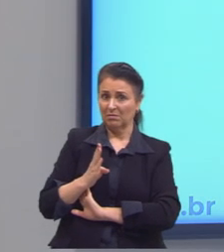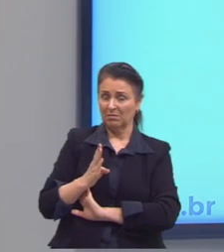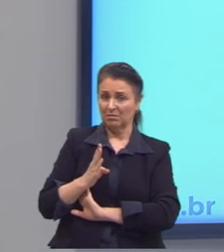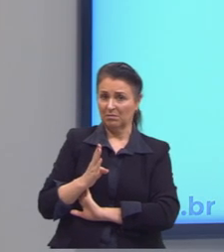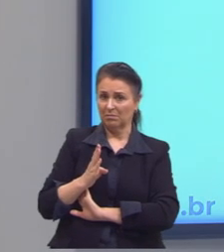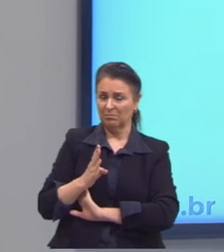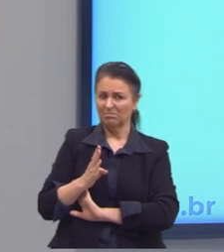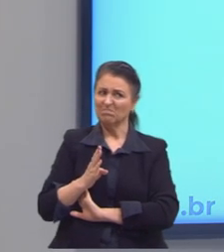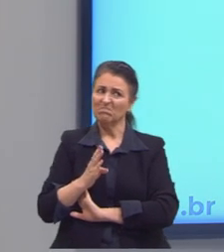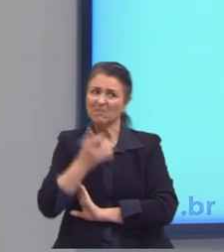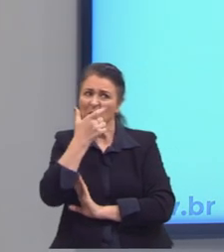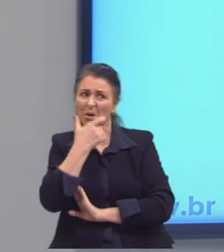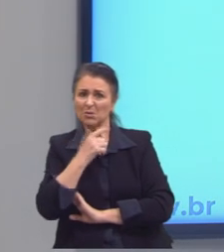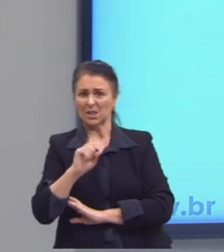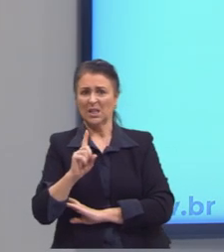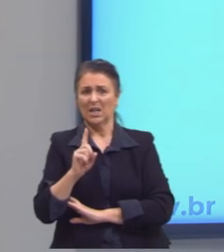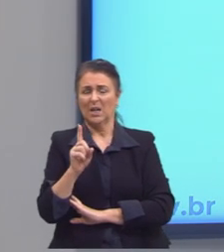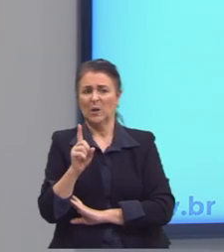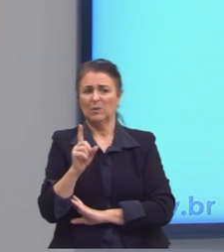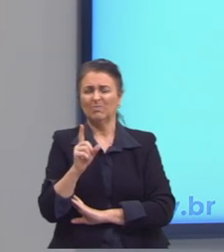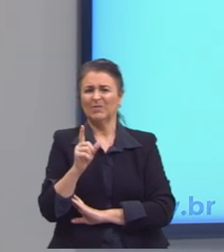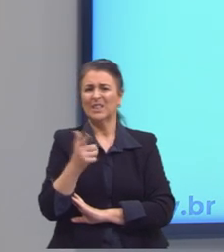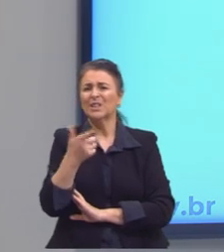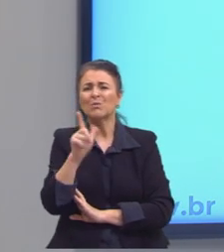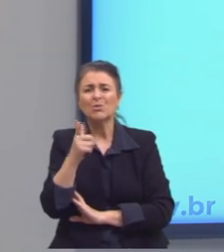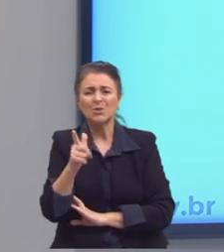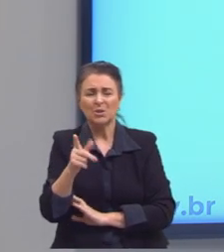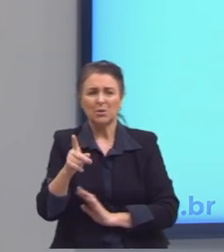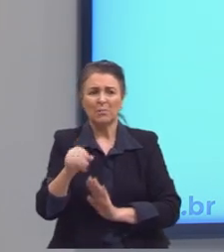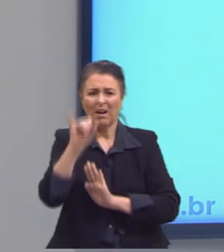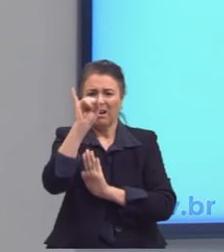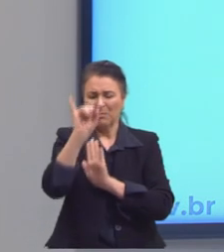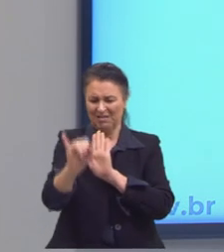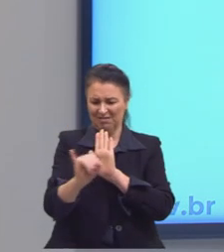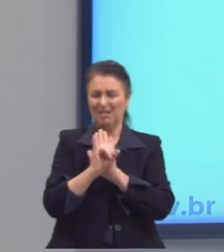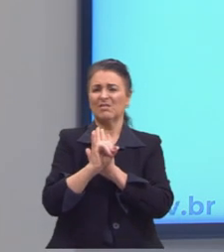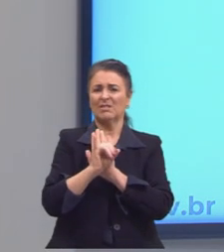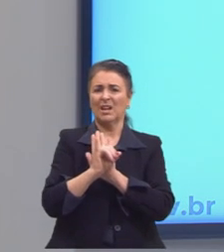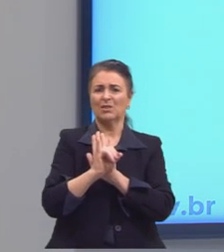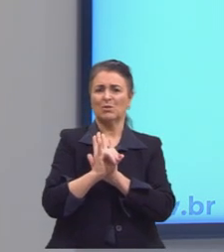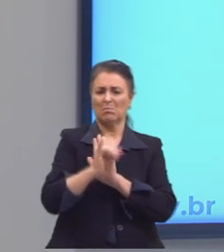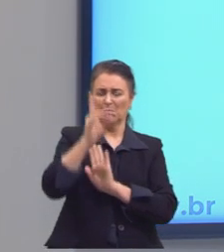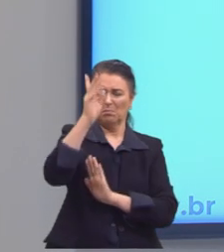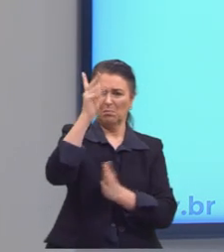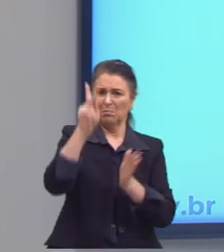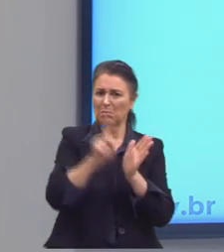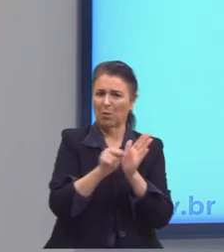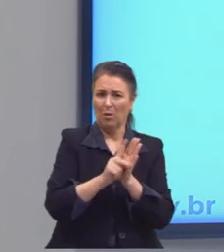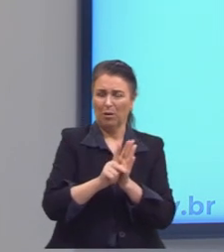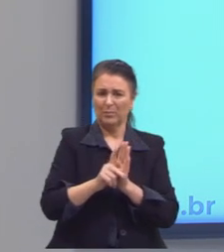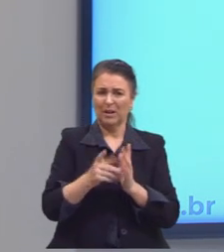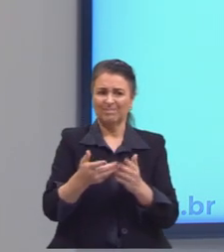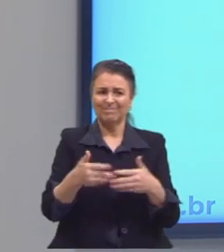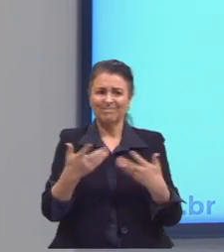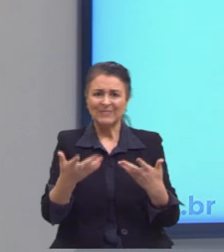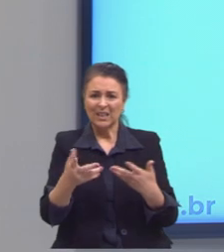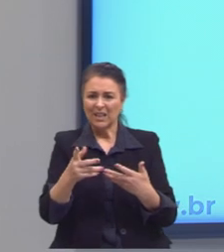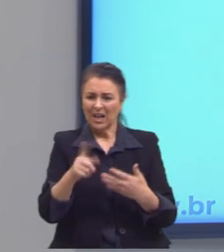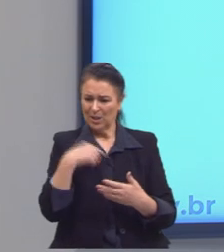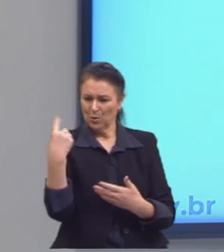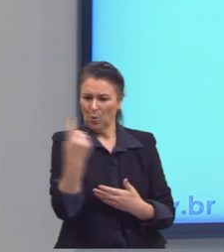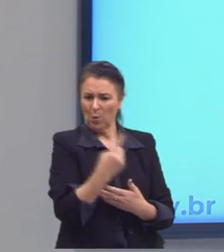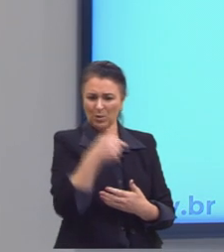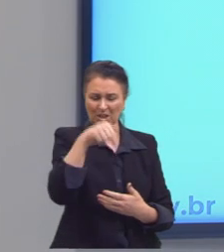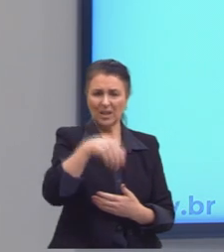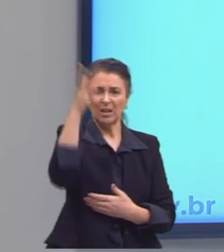Acho que não, nesse momento, ainda não existia uma identidade brasileira. Nós não éramos descobertos, entre aspas, ainda